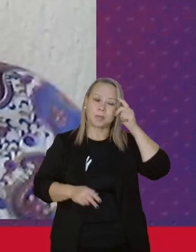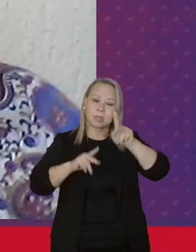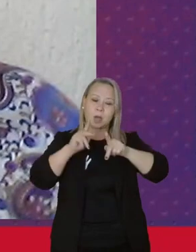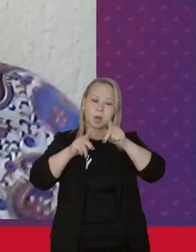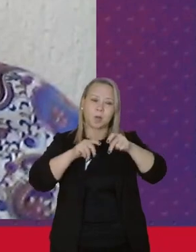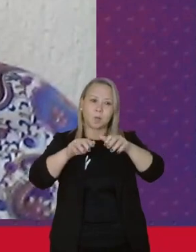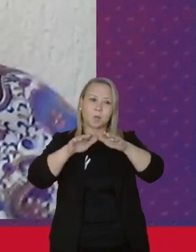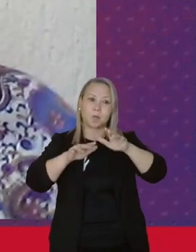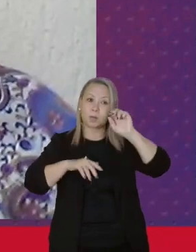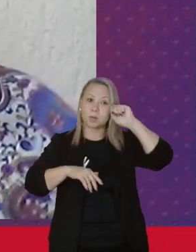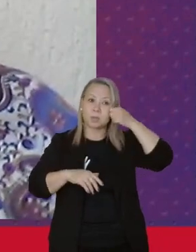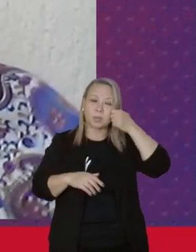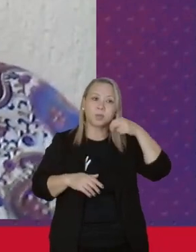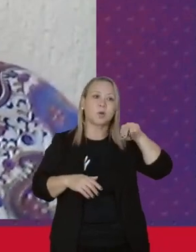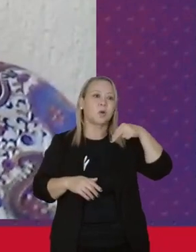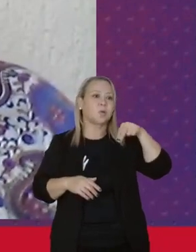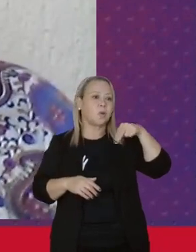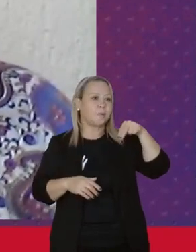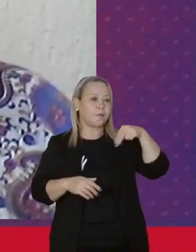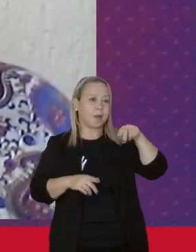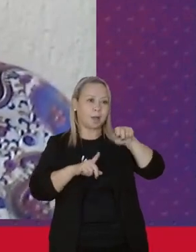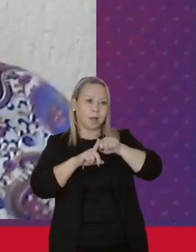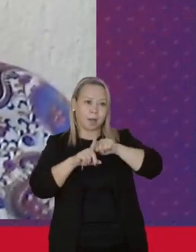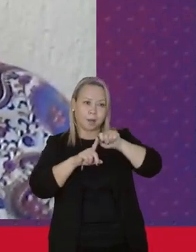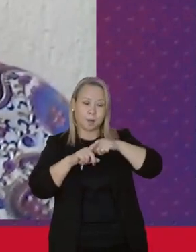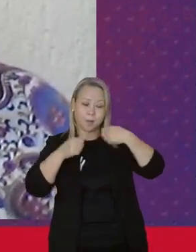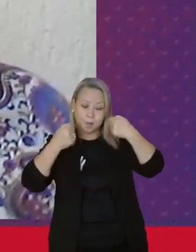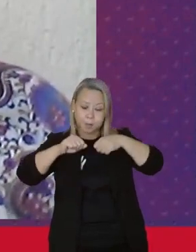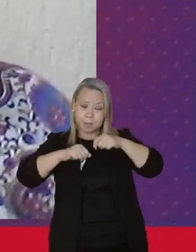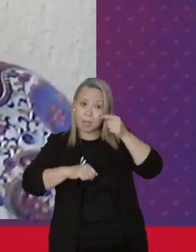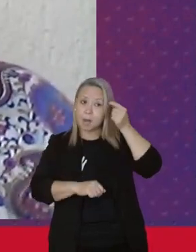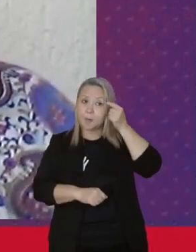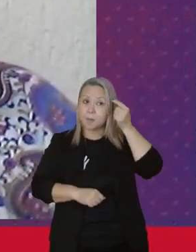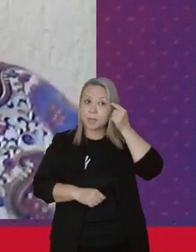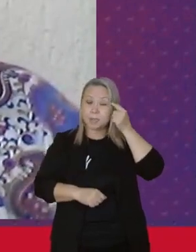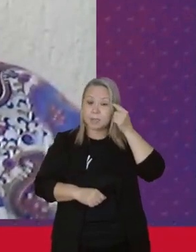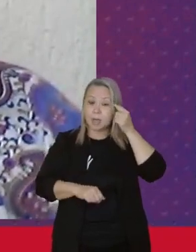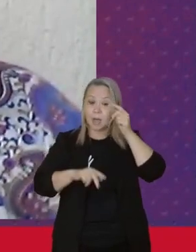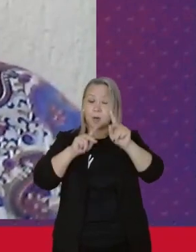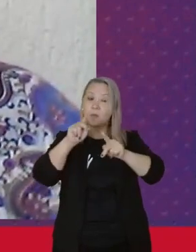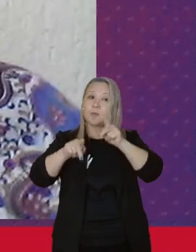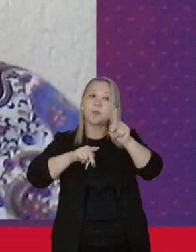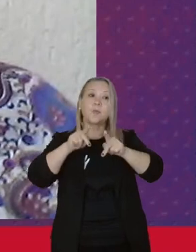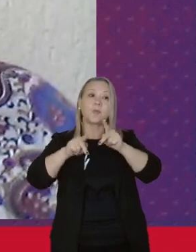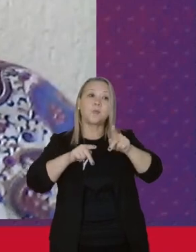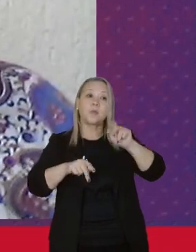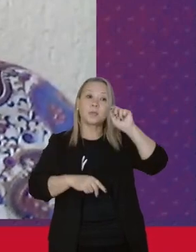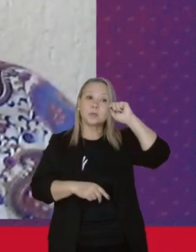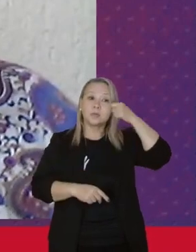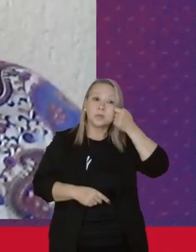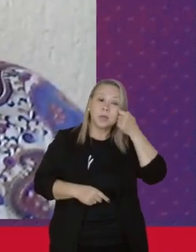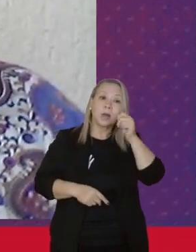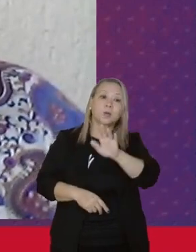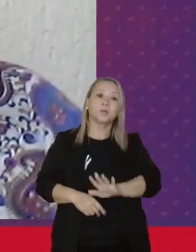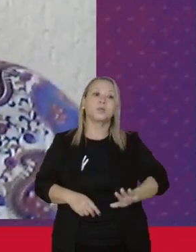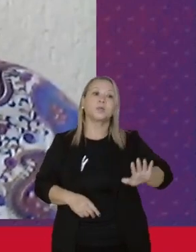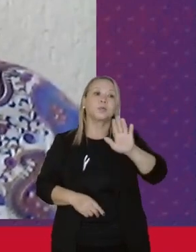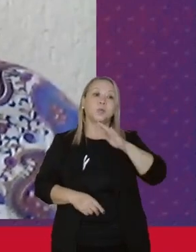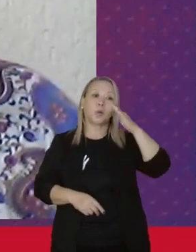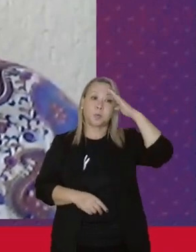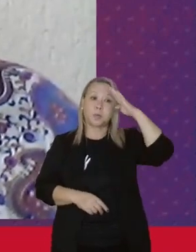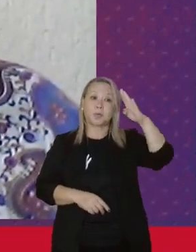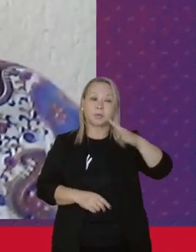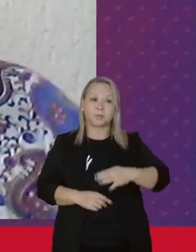negra só em novembro. Nós precisamos de pensar na população no todo e, principalmente,